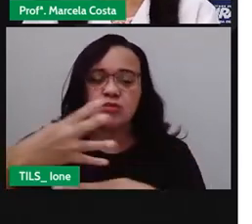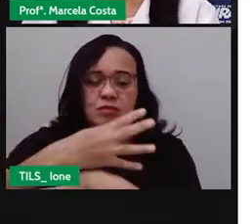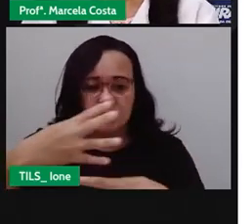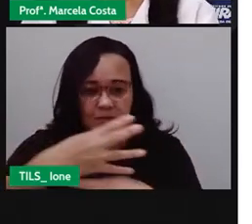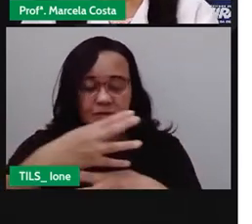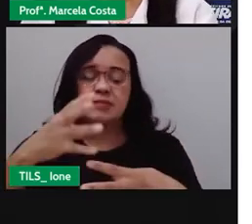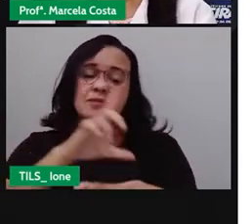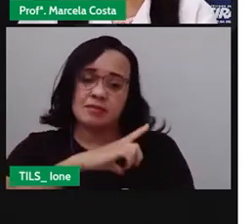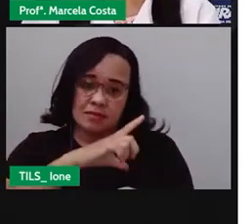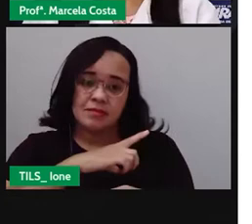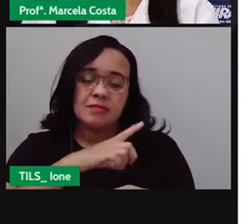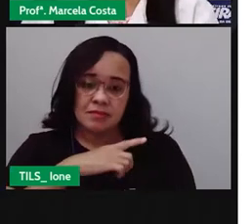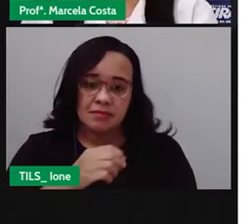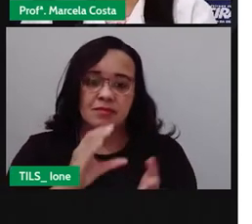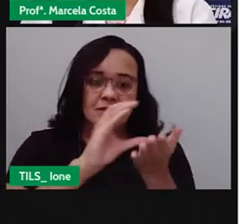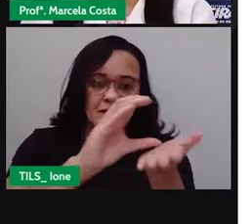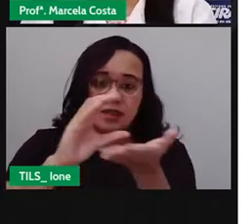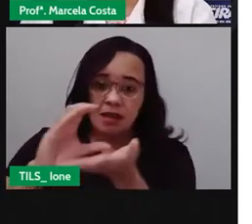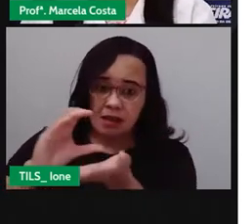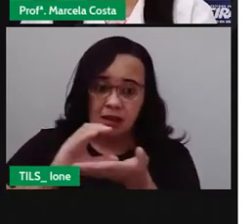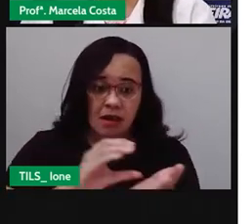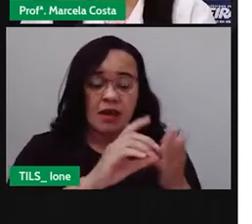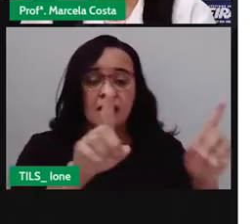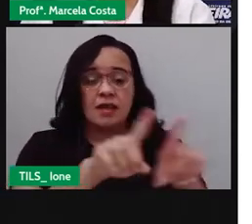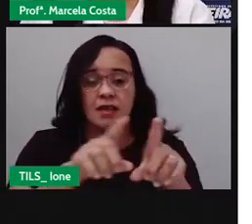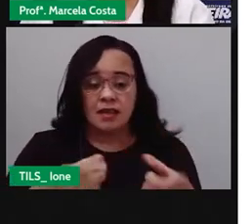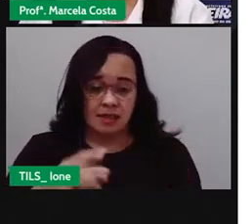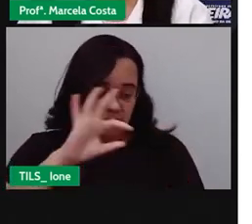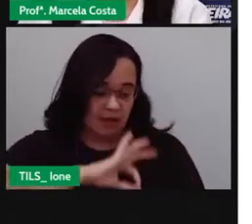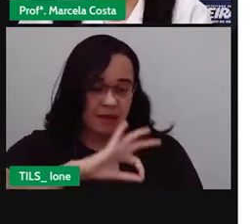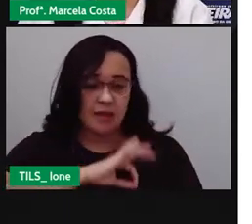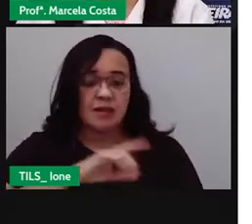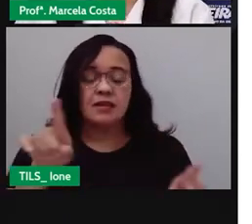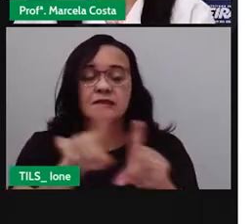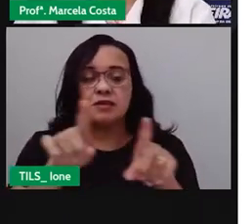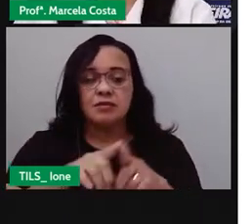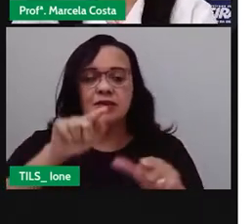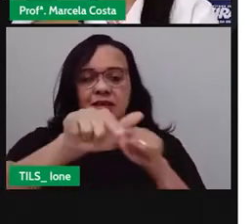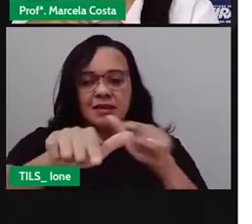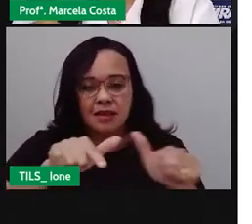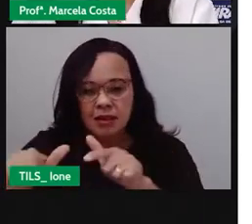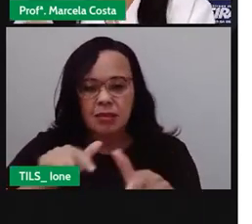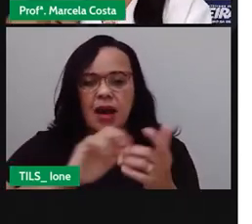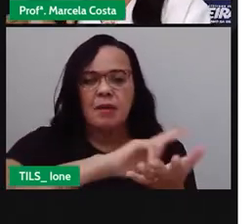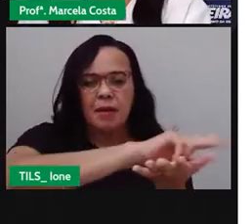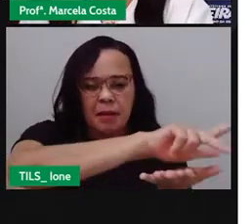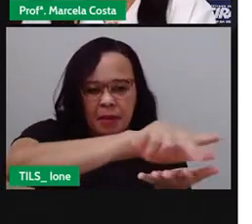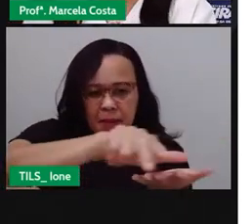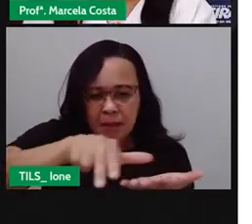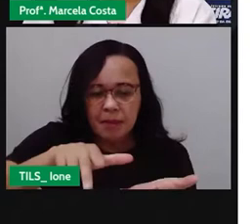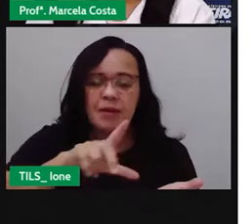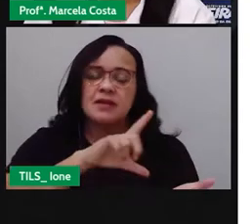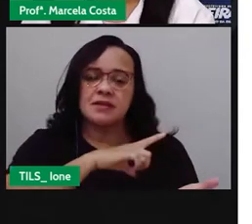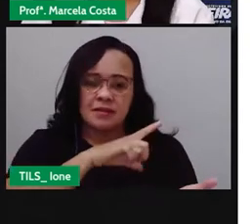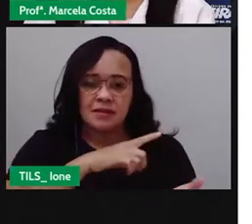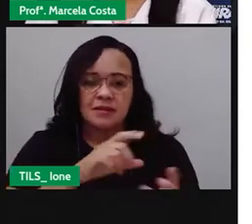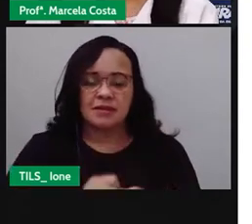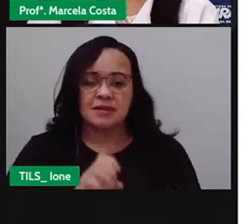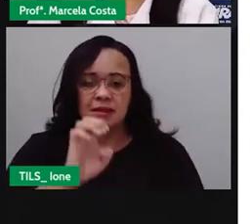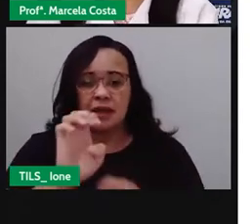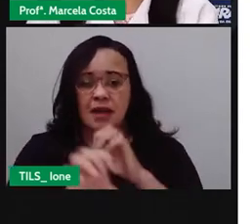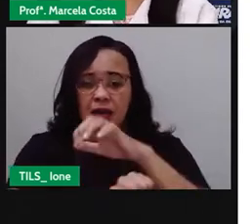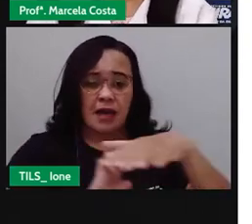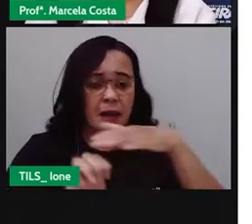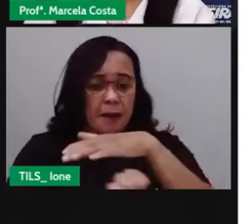gerando renda e trabalho para diferentes setores. tanto para as grandes empresas,